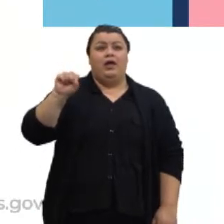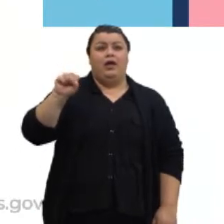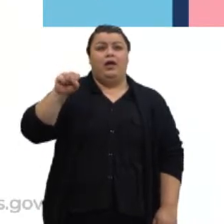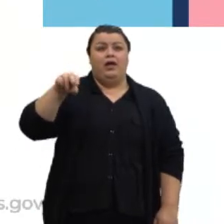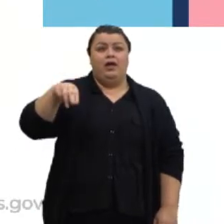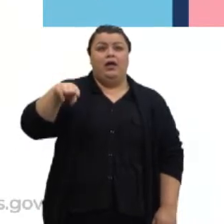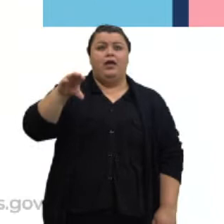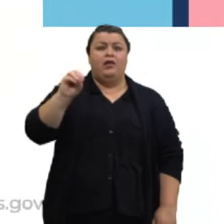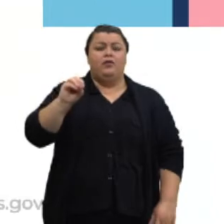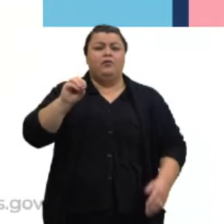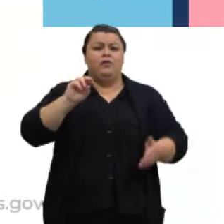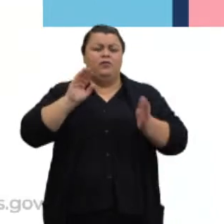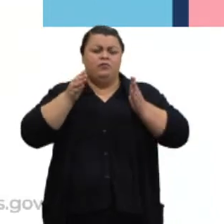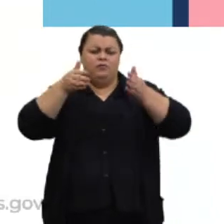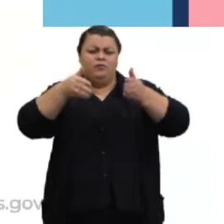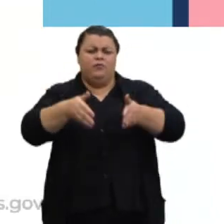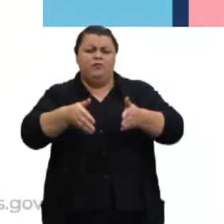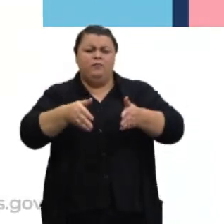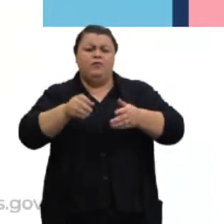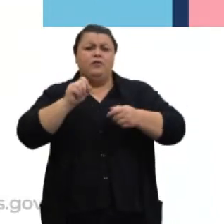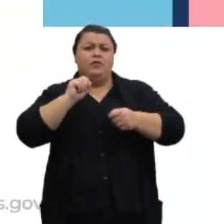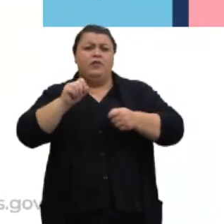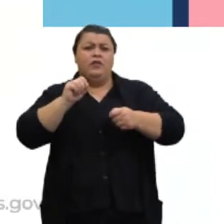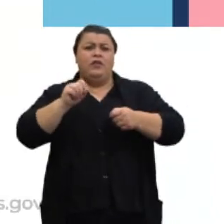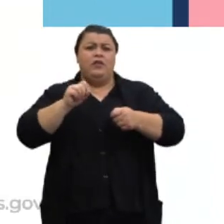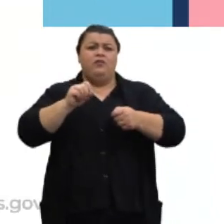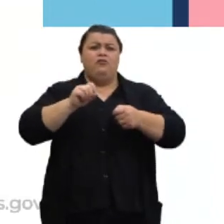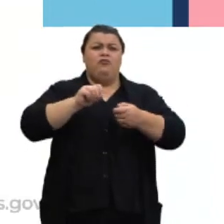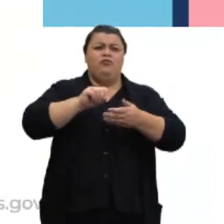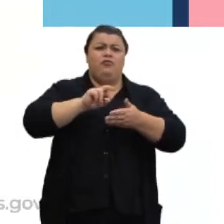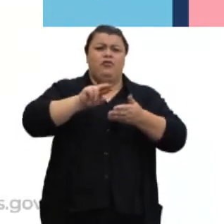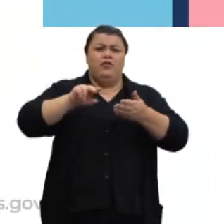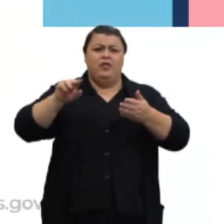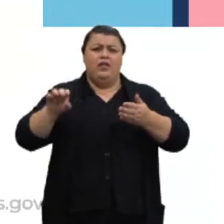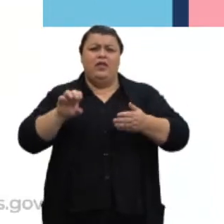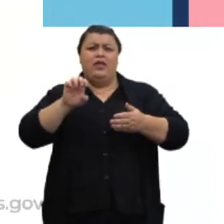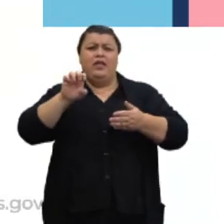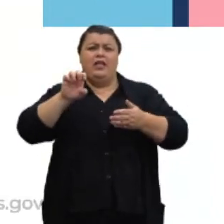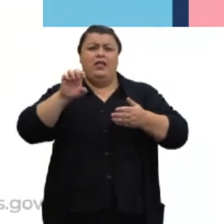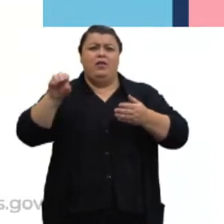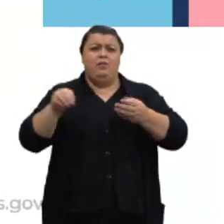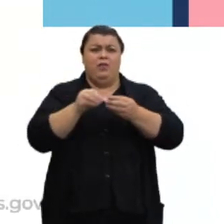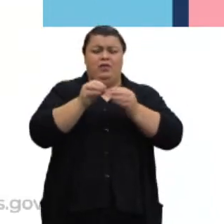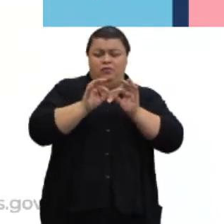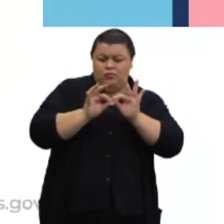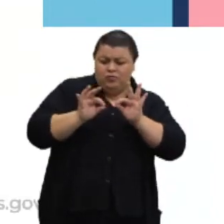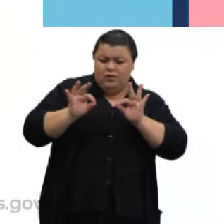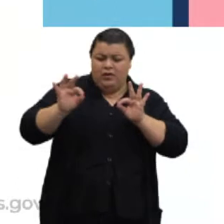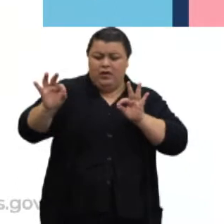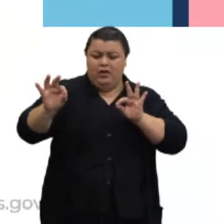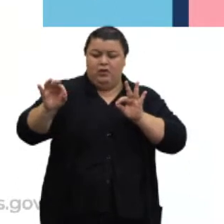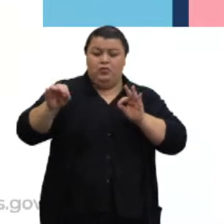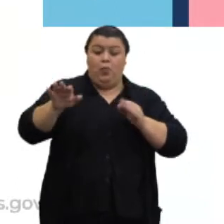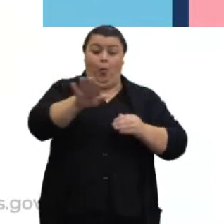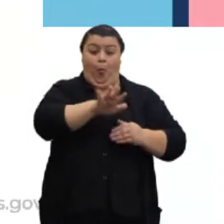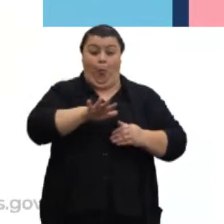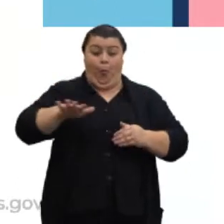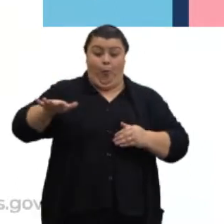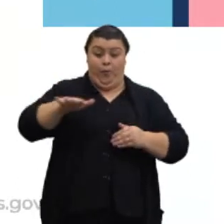de elementos concorrentes em que tais elementos, retas ou planos,